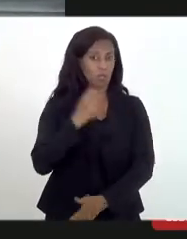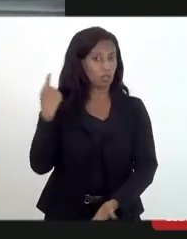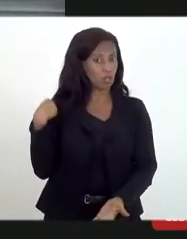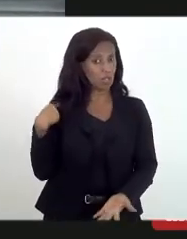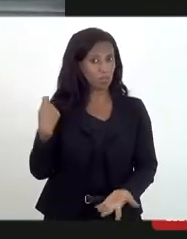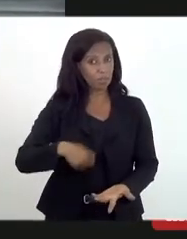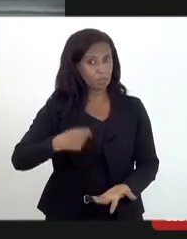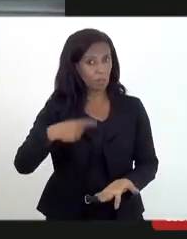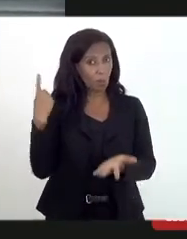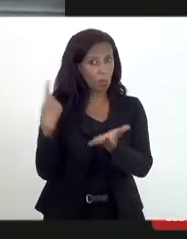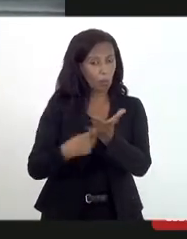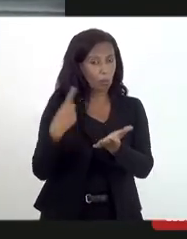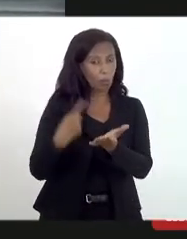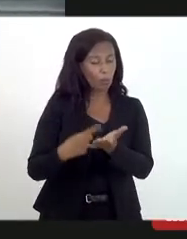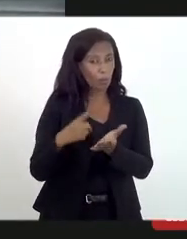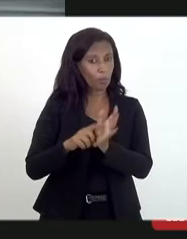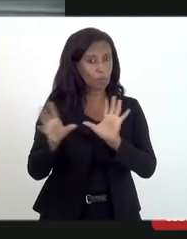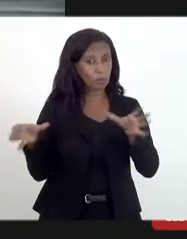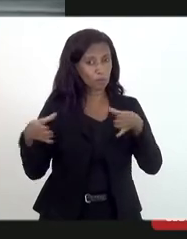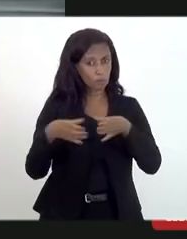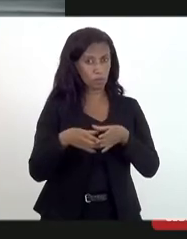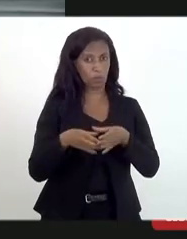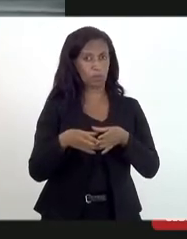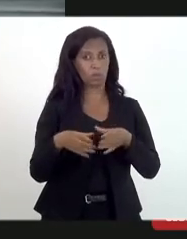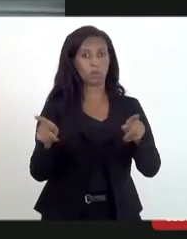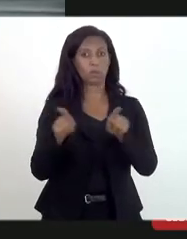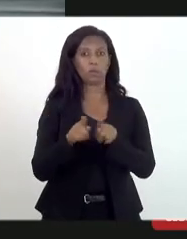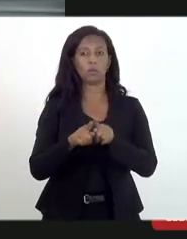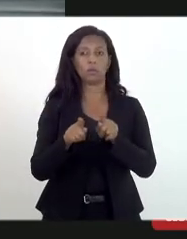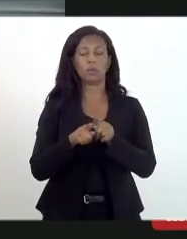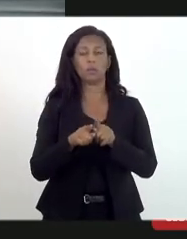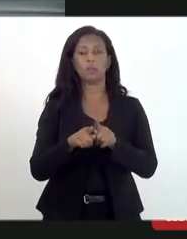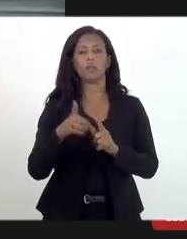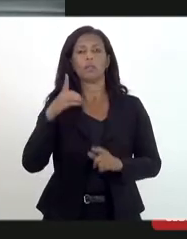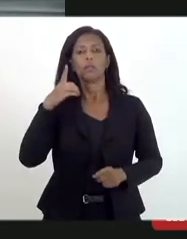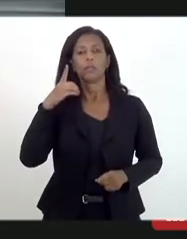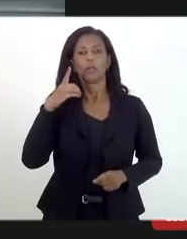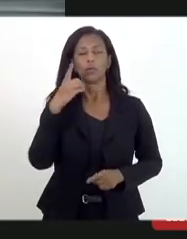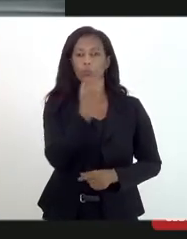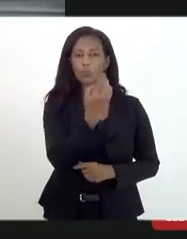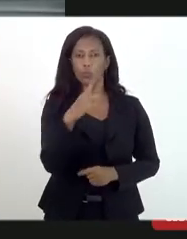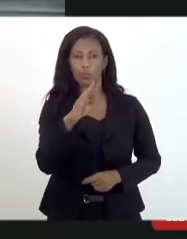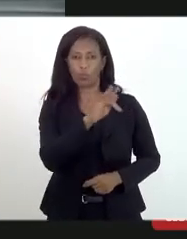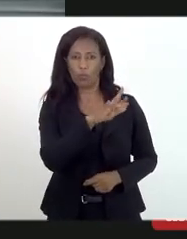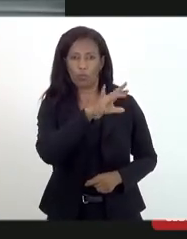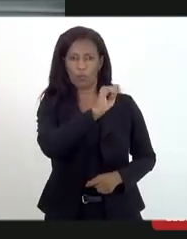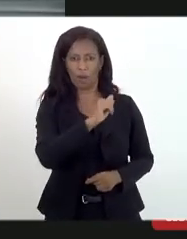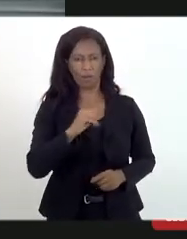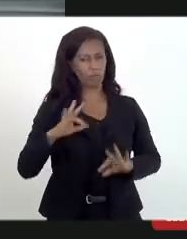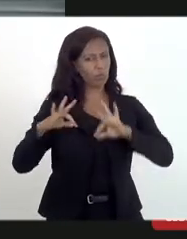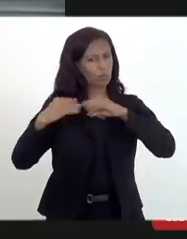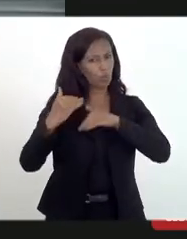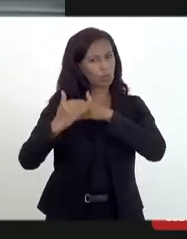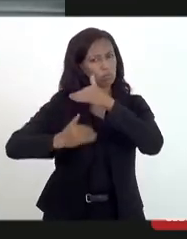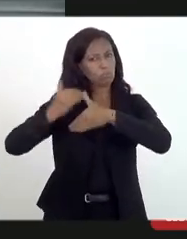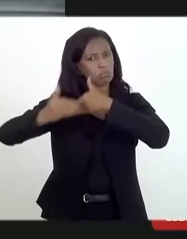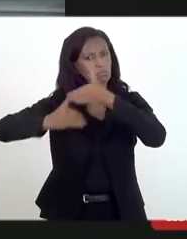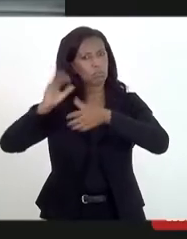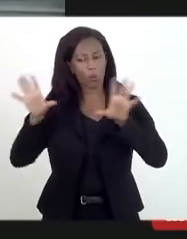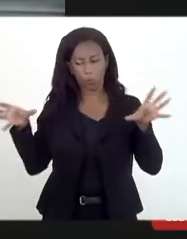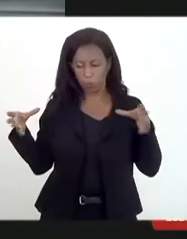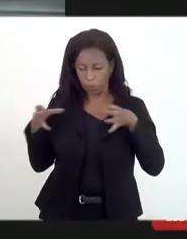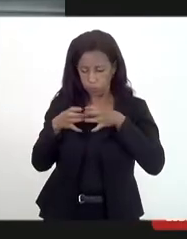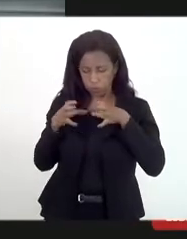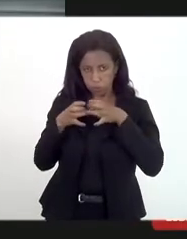processo, inclusive, o doutor Fábio Amado também citou todo o processo que nós fizemos coletivamente